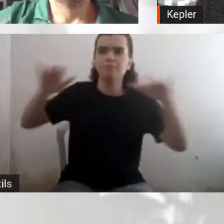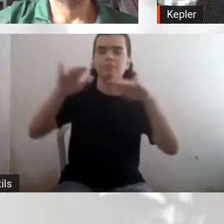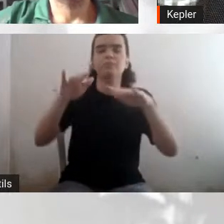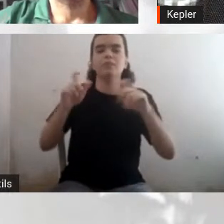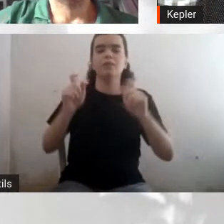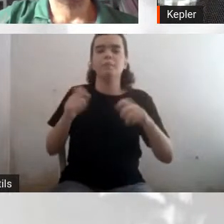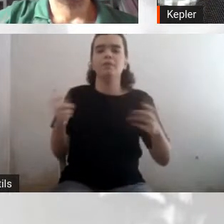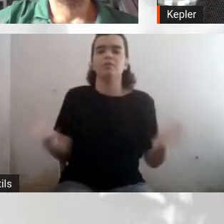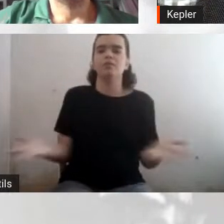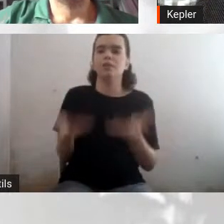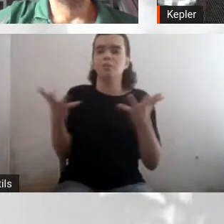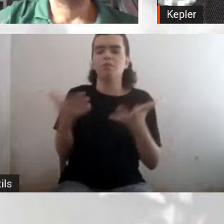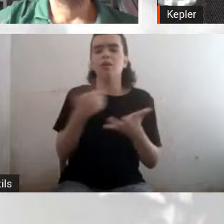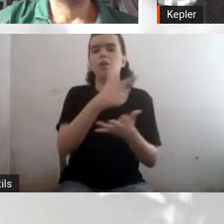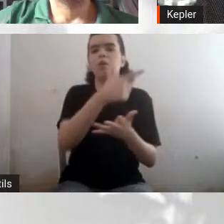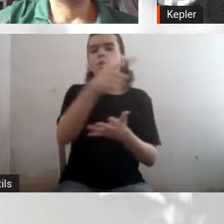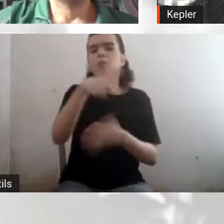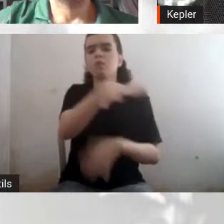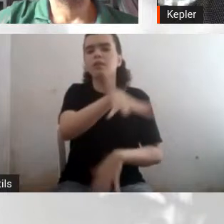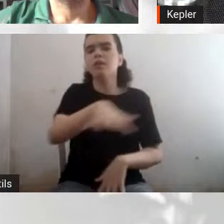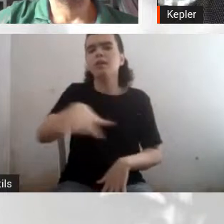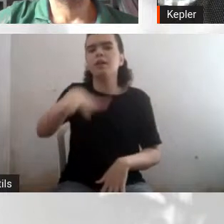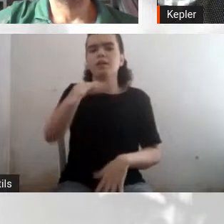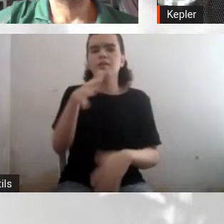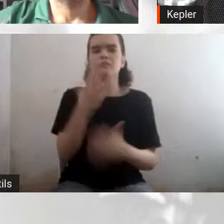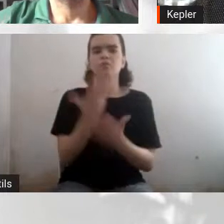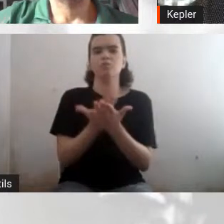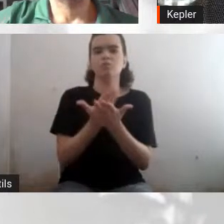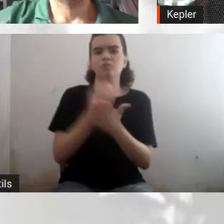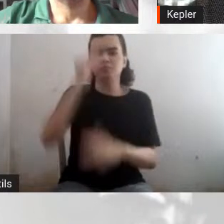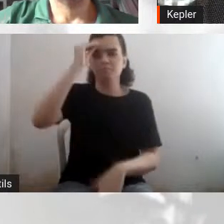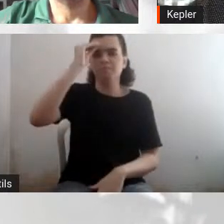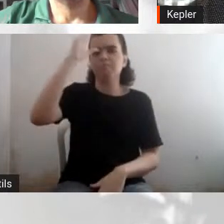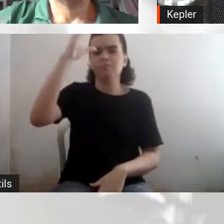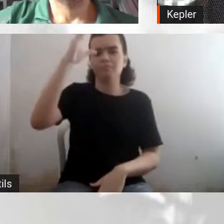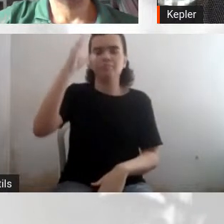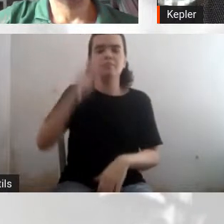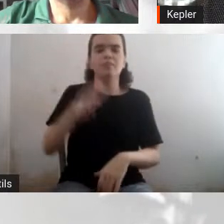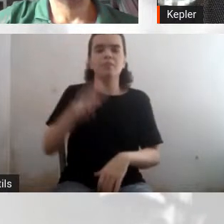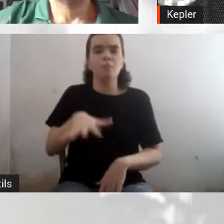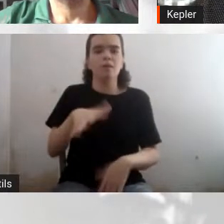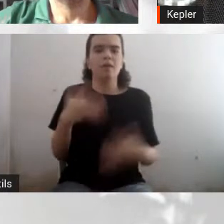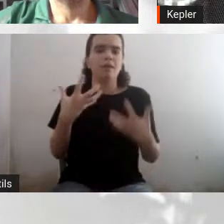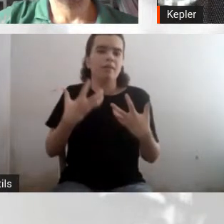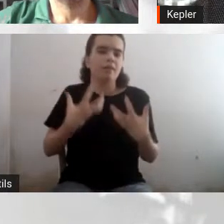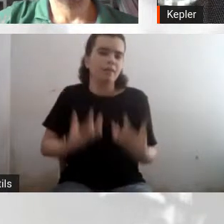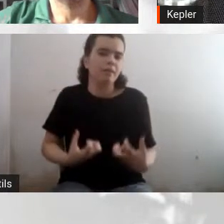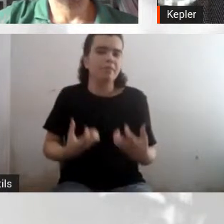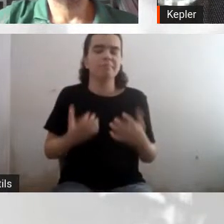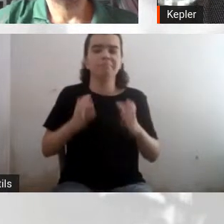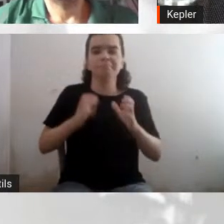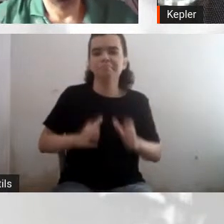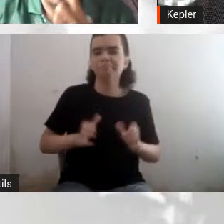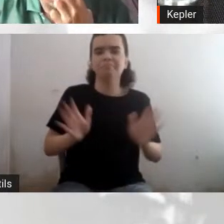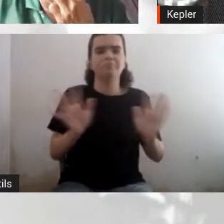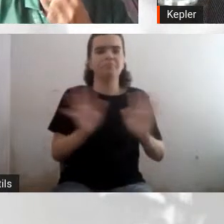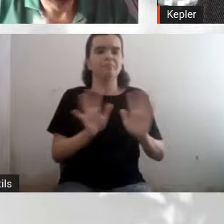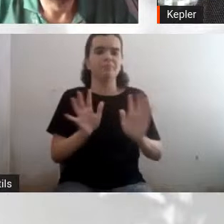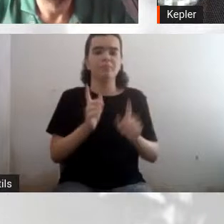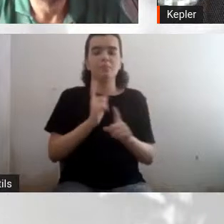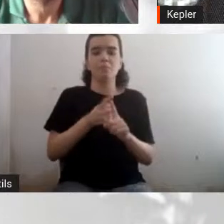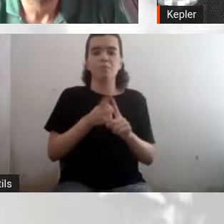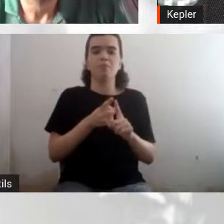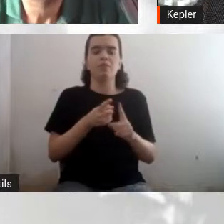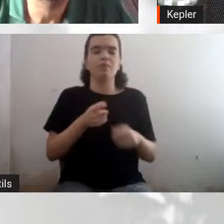Então, é uma área que você nunca se cansa, porque você sempre está fazendo uma coisa diferente, ou está calculando, ou está escrevendo o artigo, pensando,